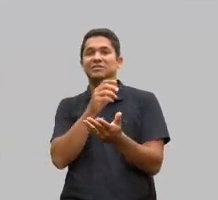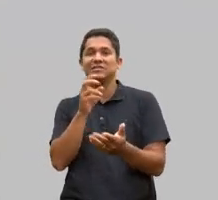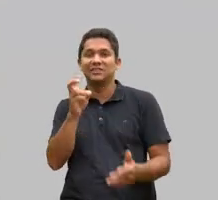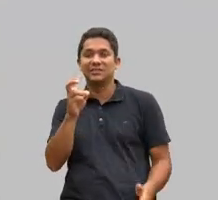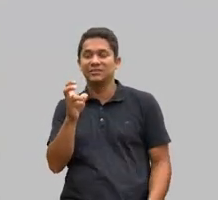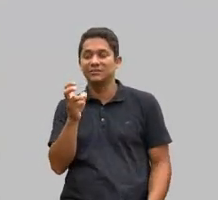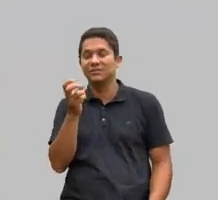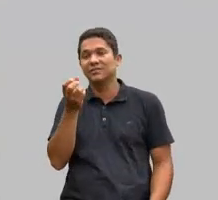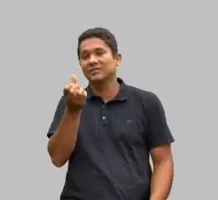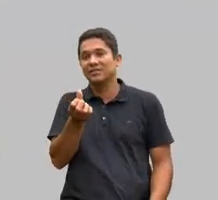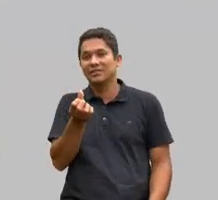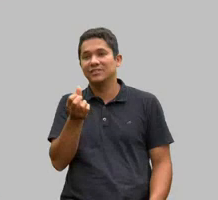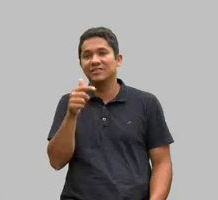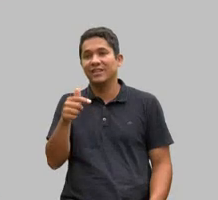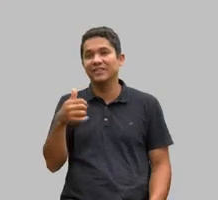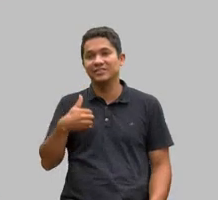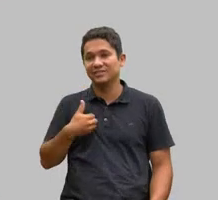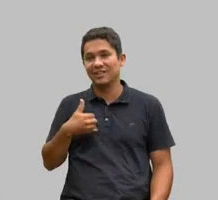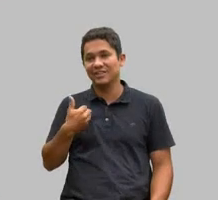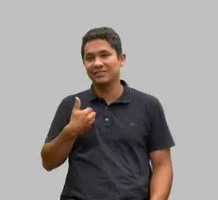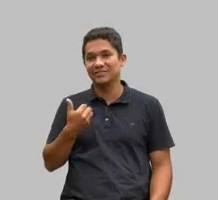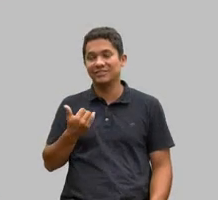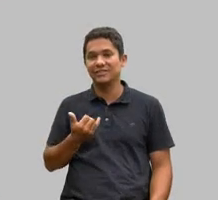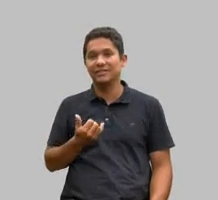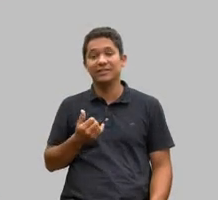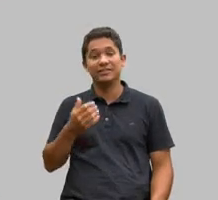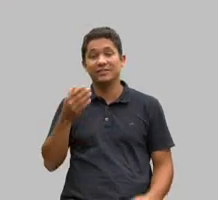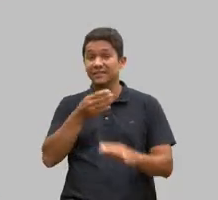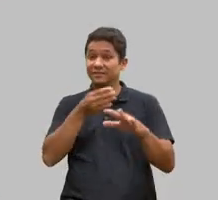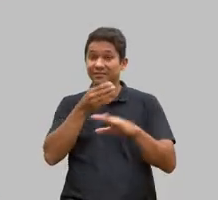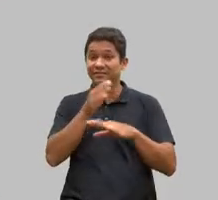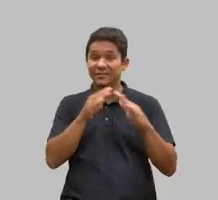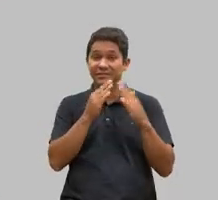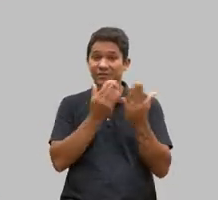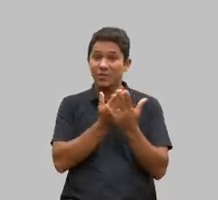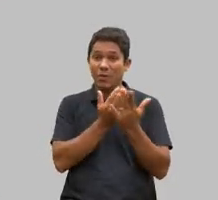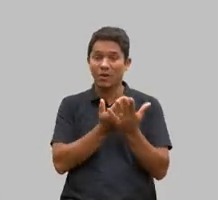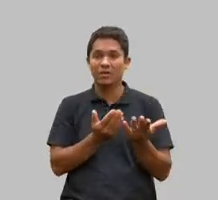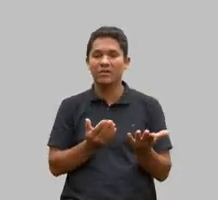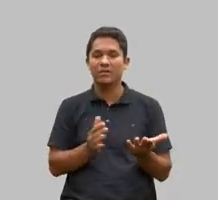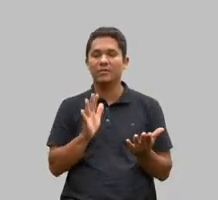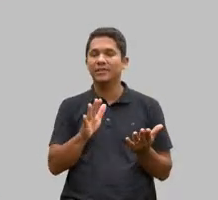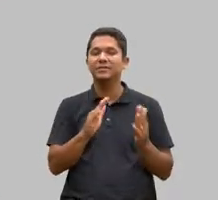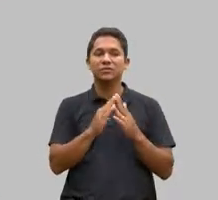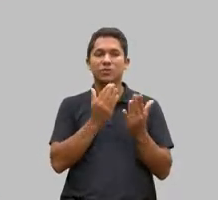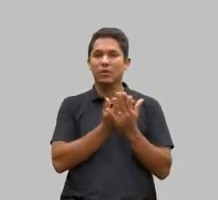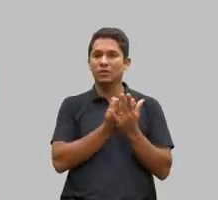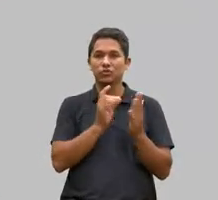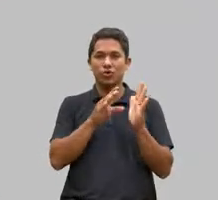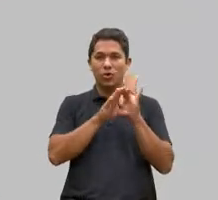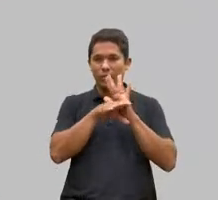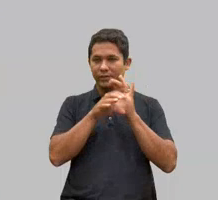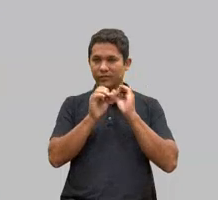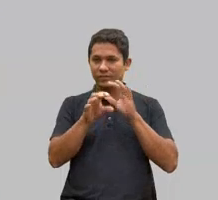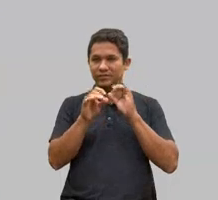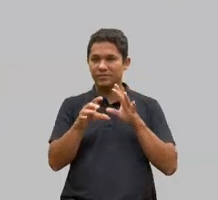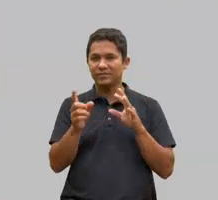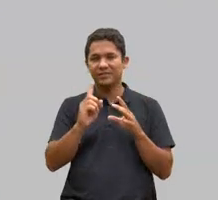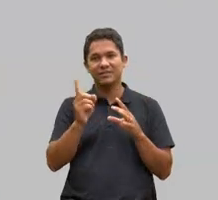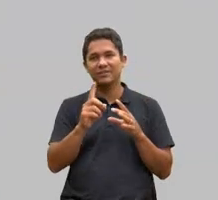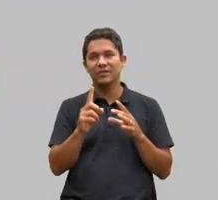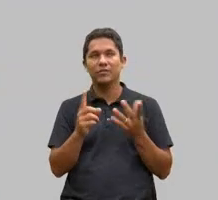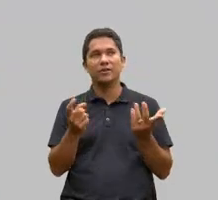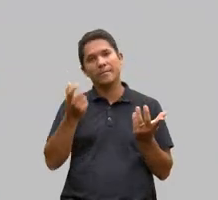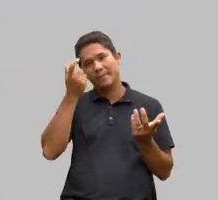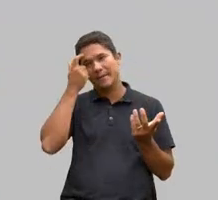bem a escola não é só para conteúdo a escola é um outro espaço como que você pensa numa escola inclusiva se